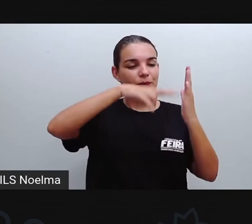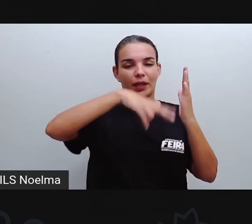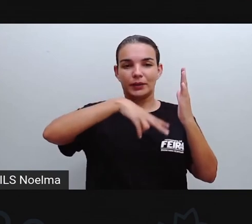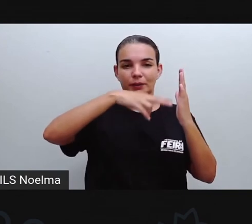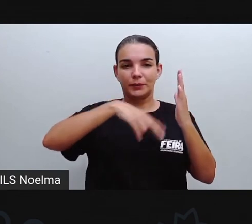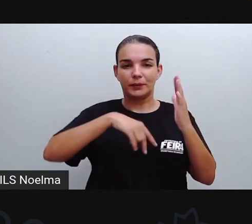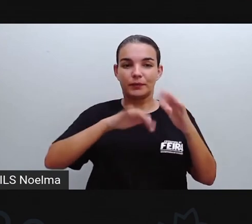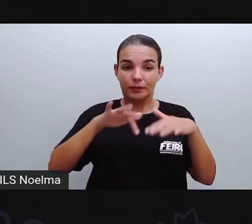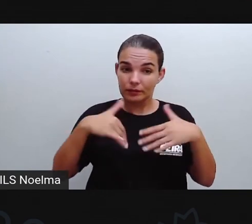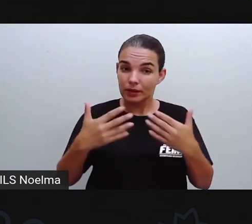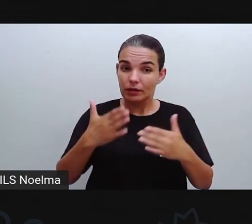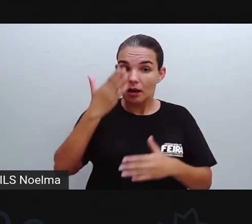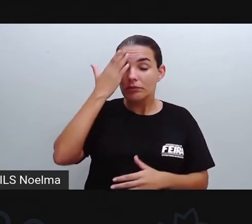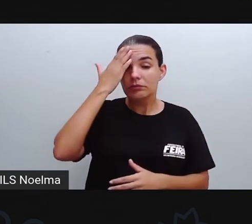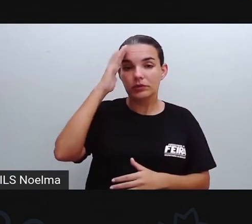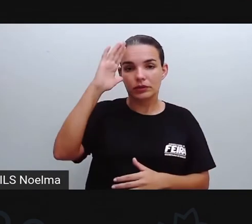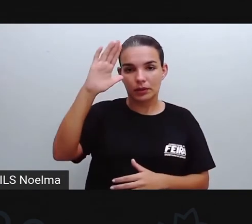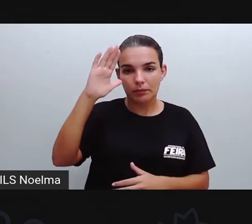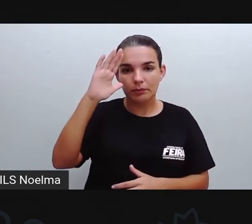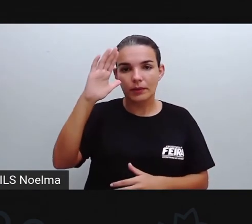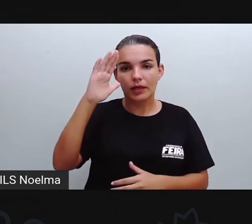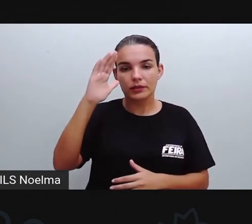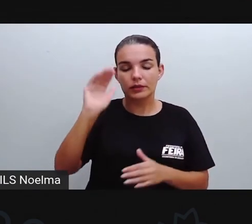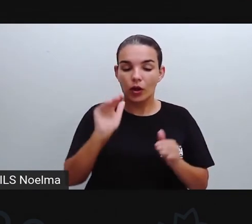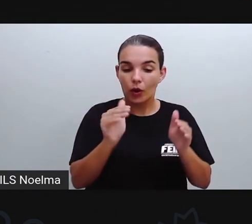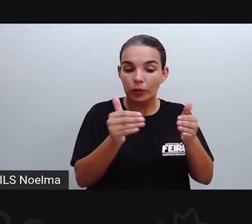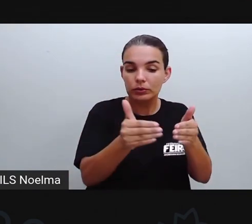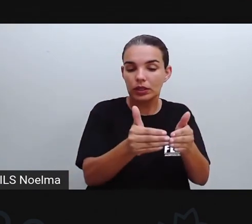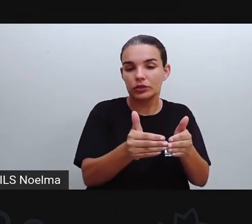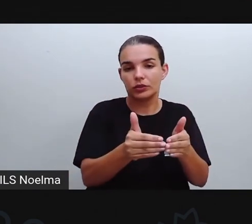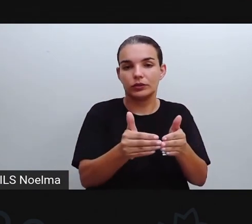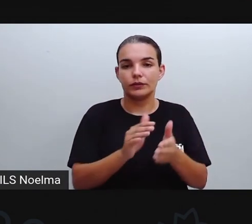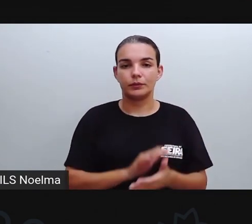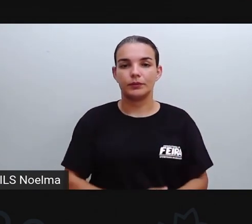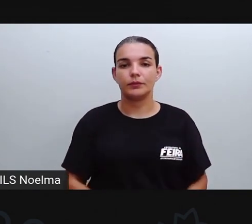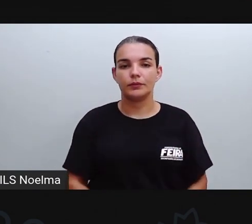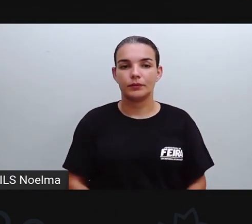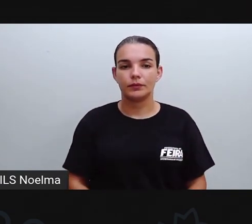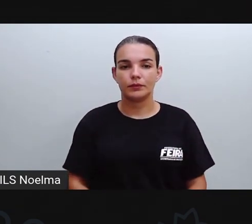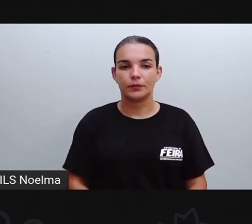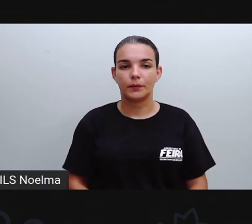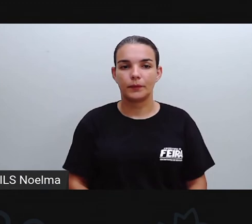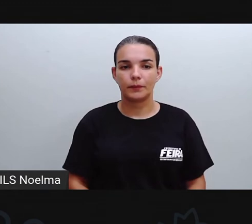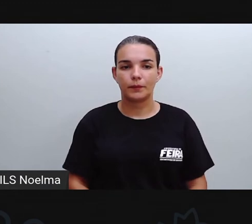certo? Essa é uma das principais funções aí do infográfico.